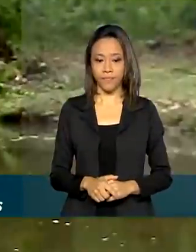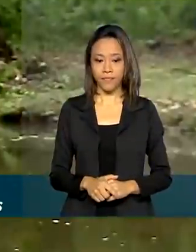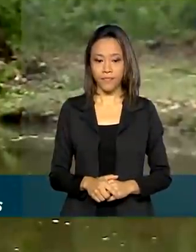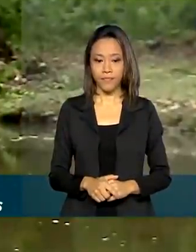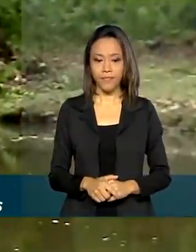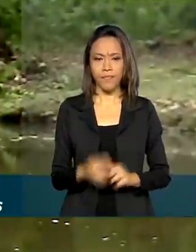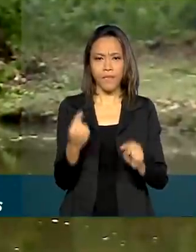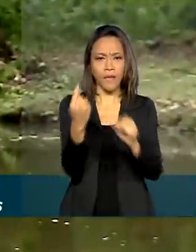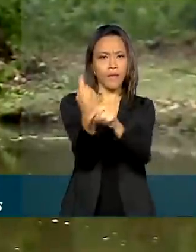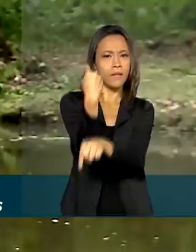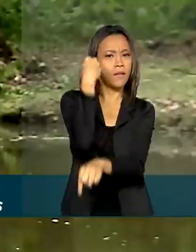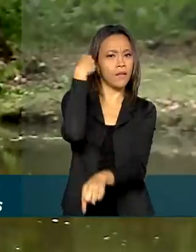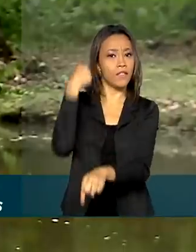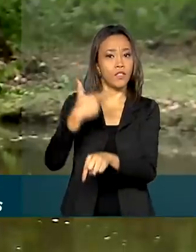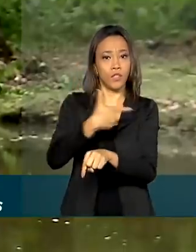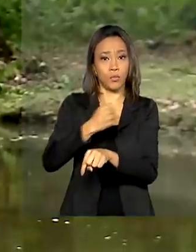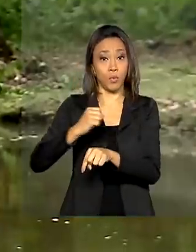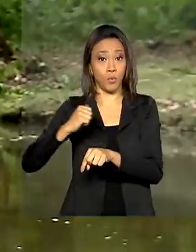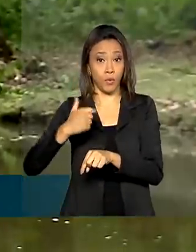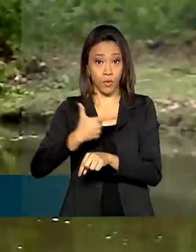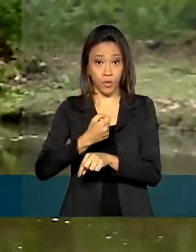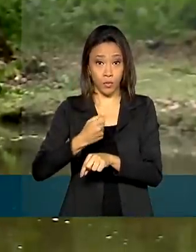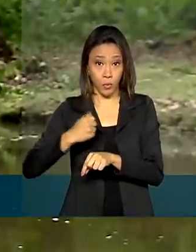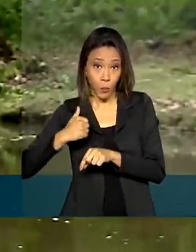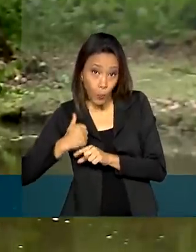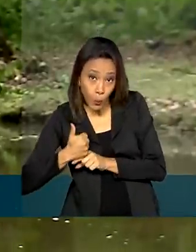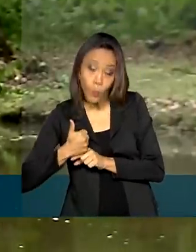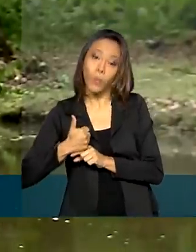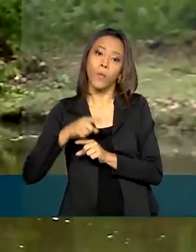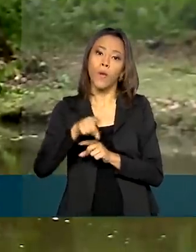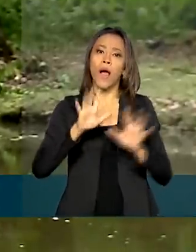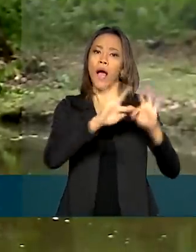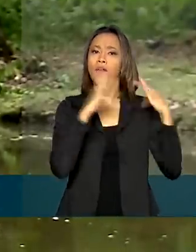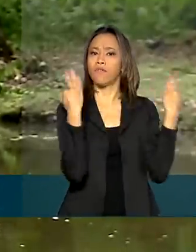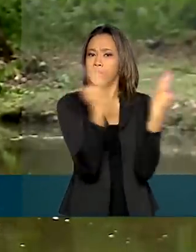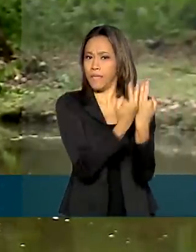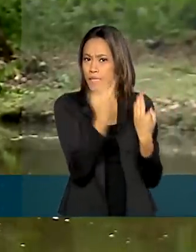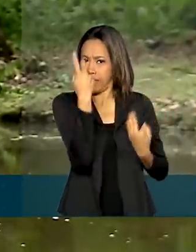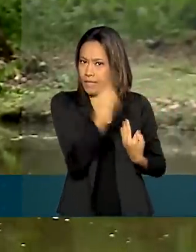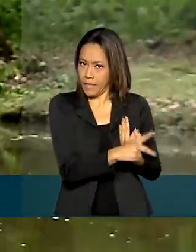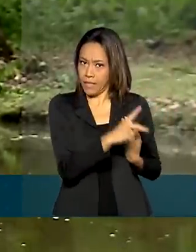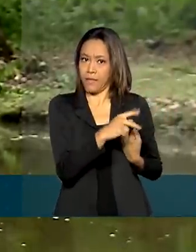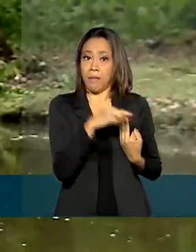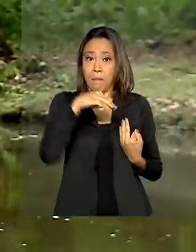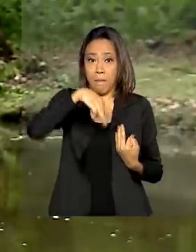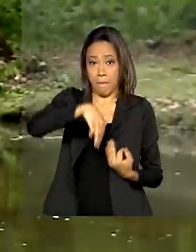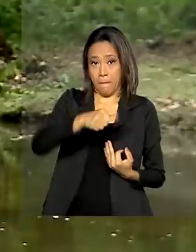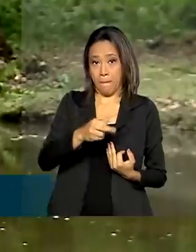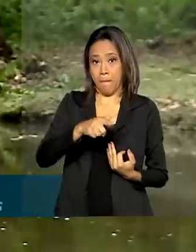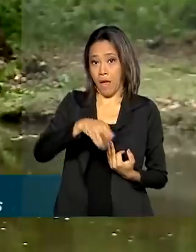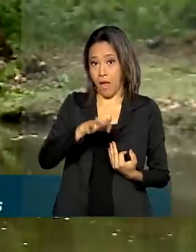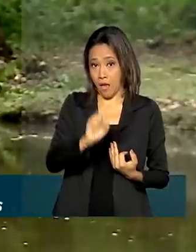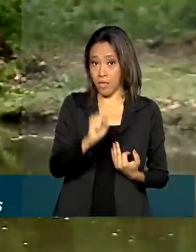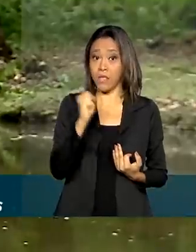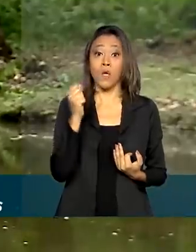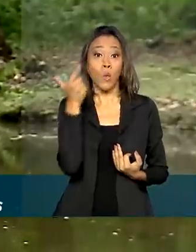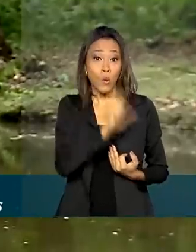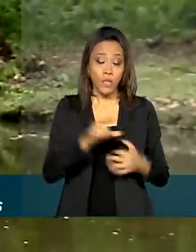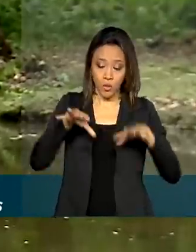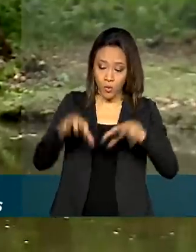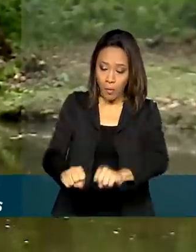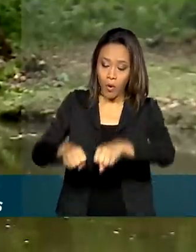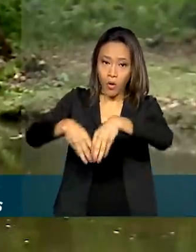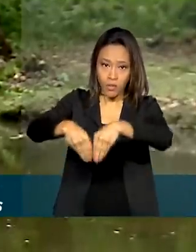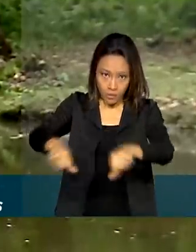Desde 2001, a família Marques conseguiu a titularização dessas terras. E é um exemplo perfeito